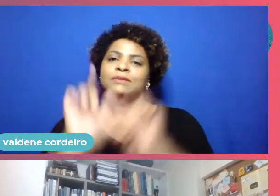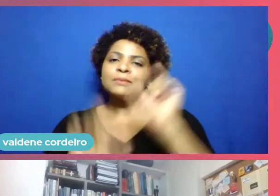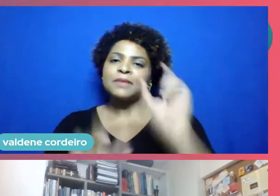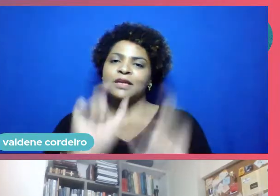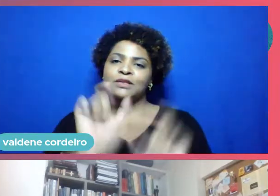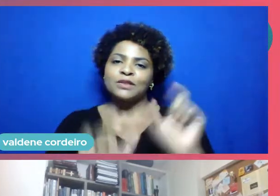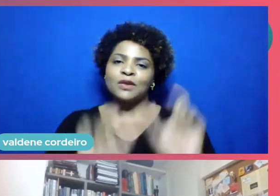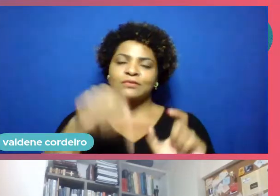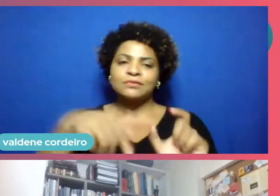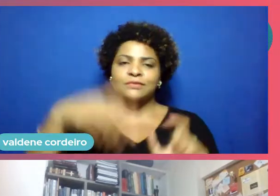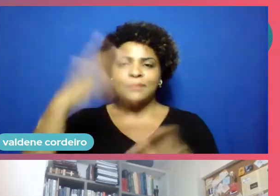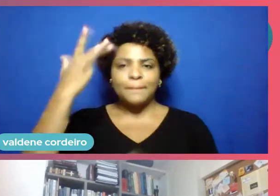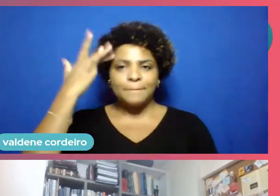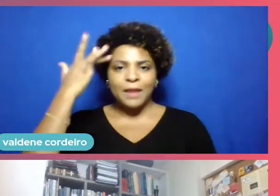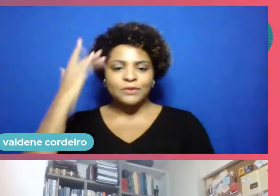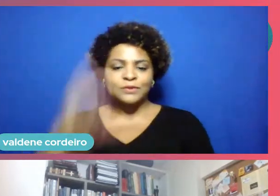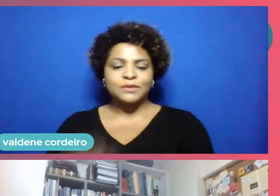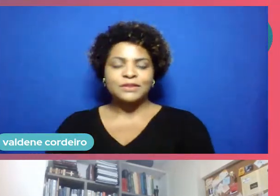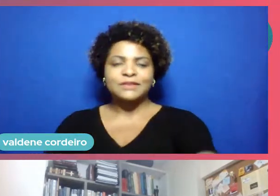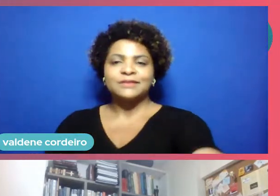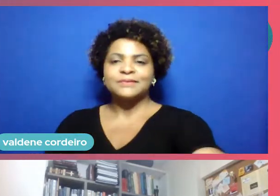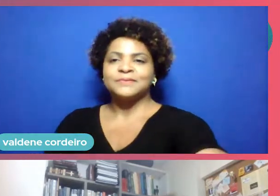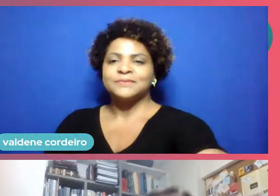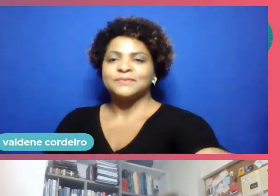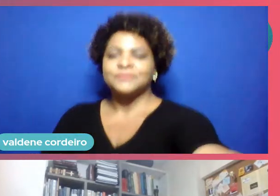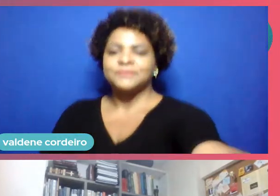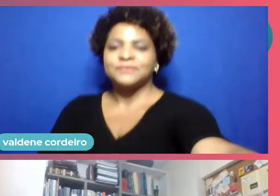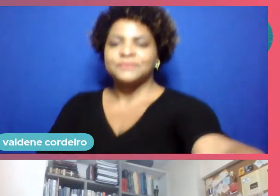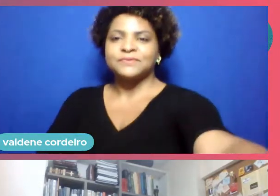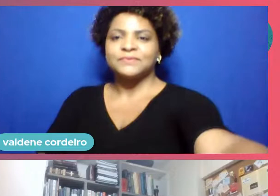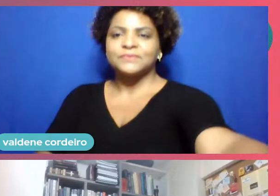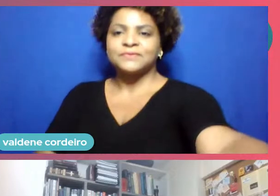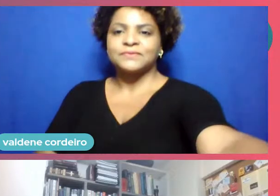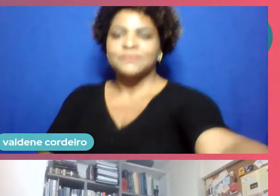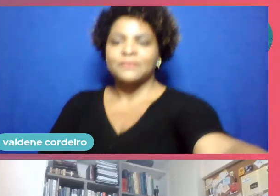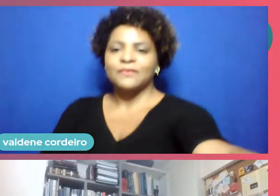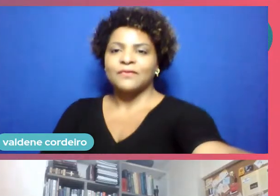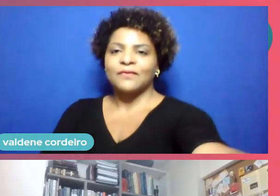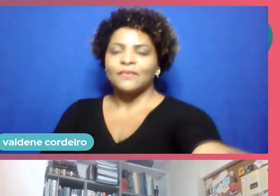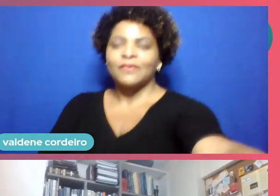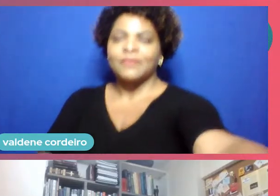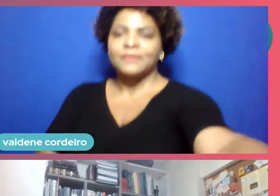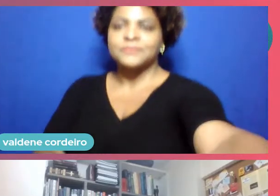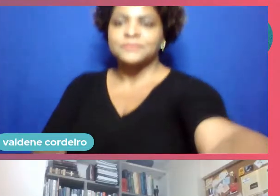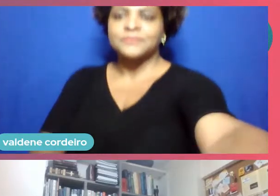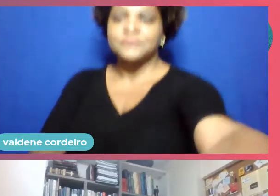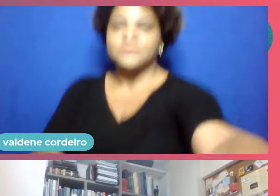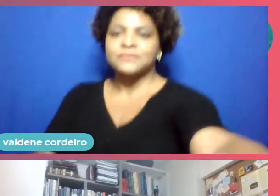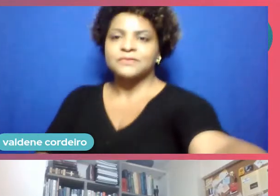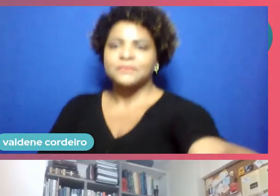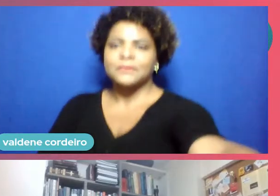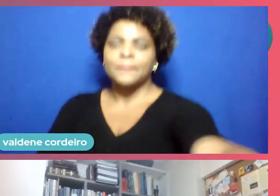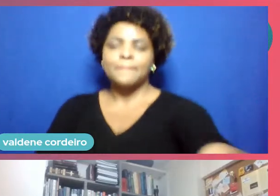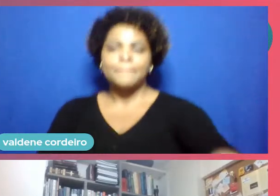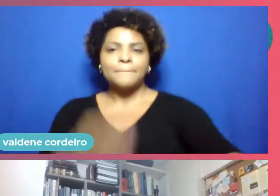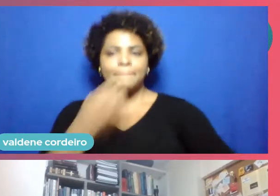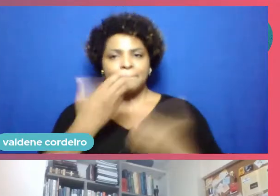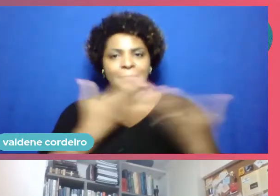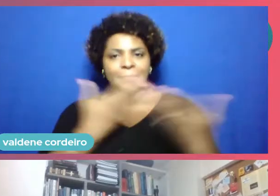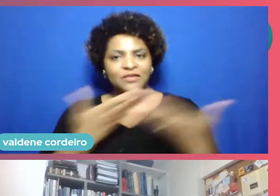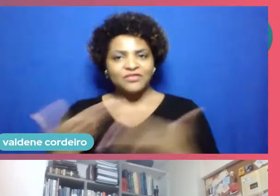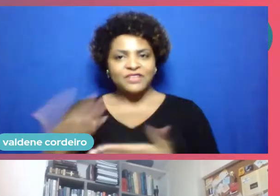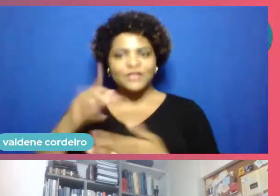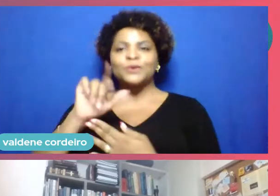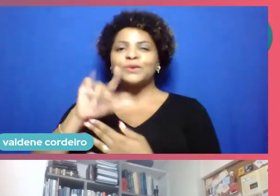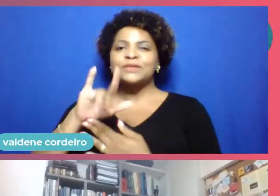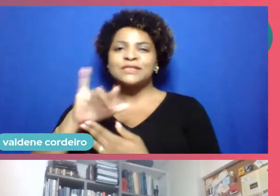trazendo reflexões para as startups que estão no começo. Então, Luciano, seja muito bem-vindo. Obrigado, Manu. Boa